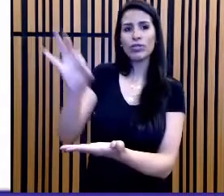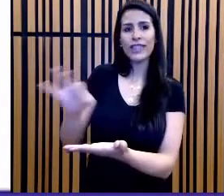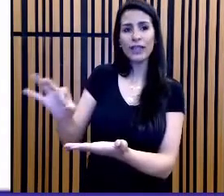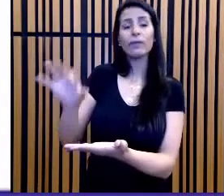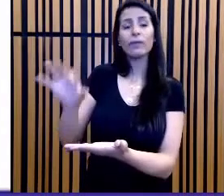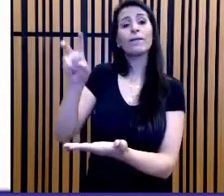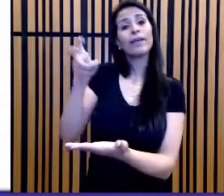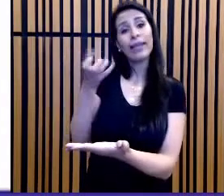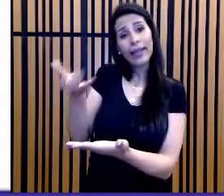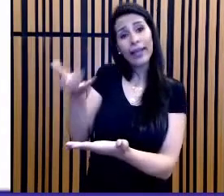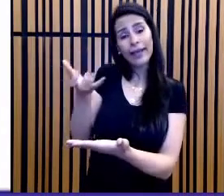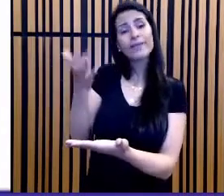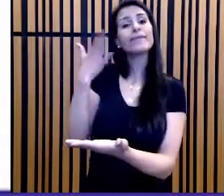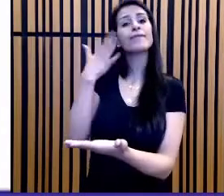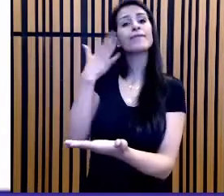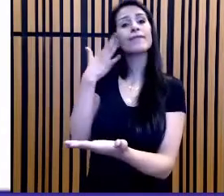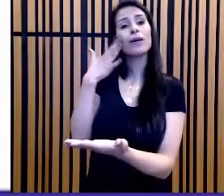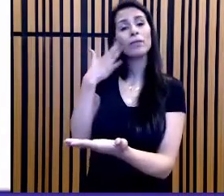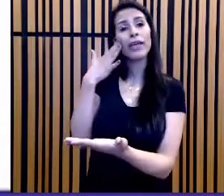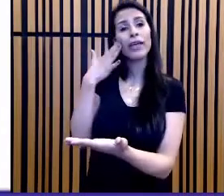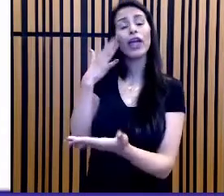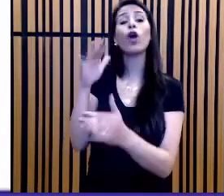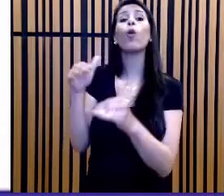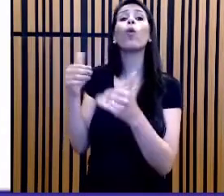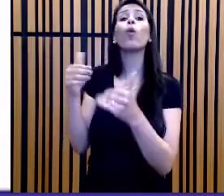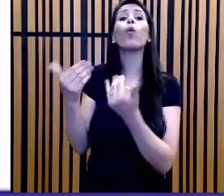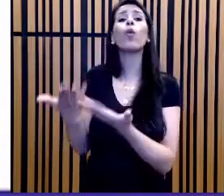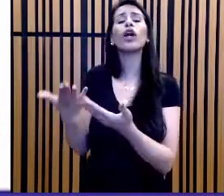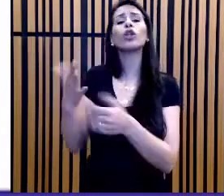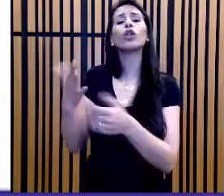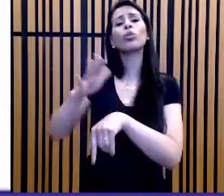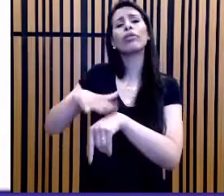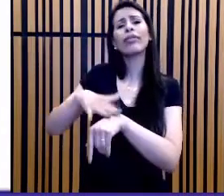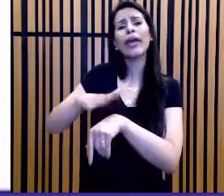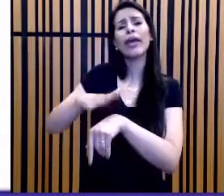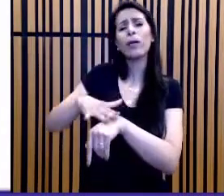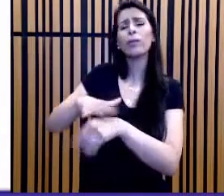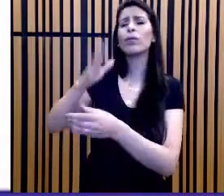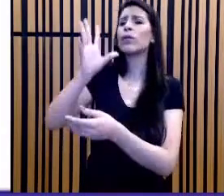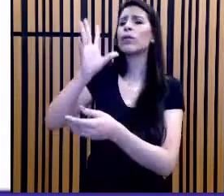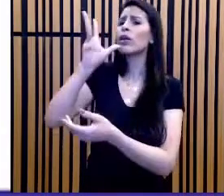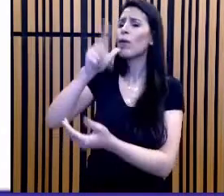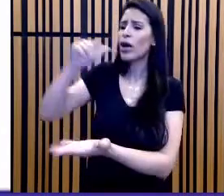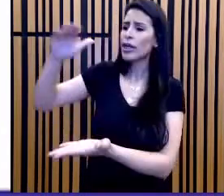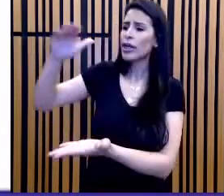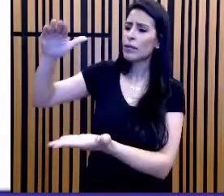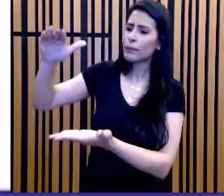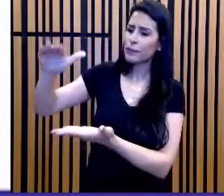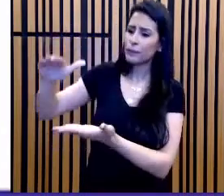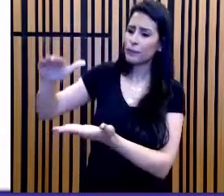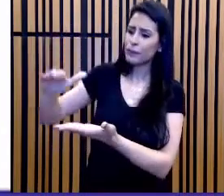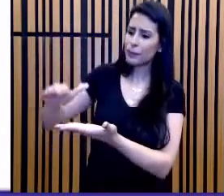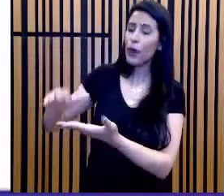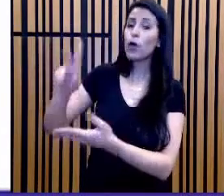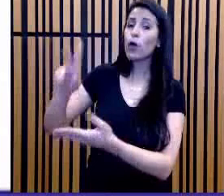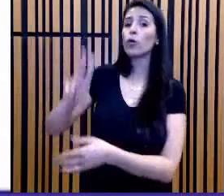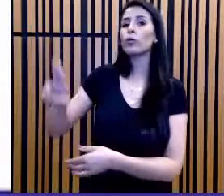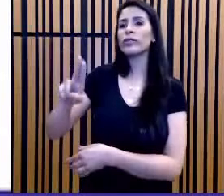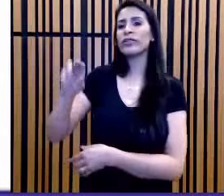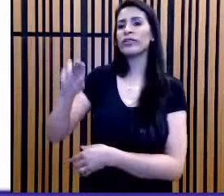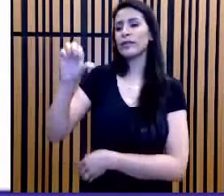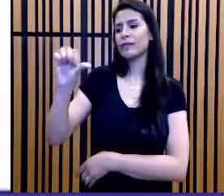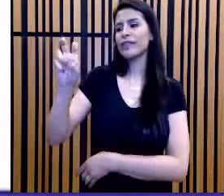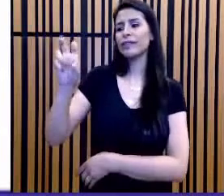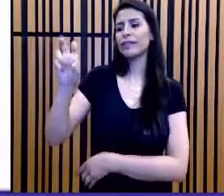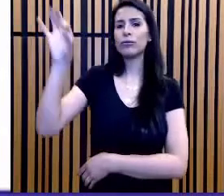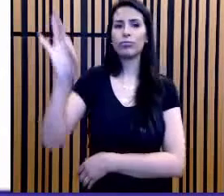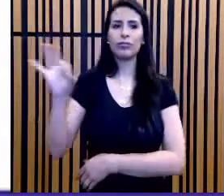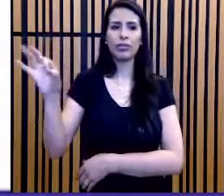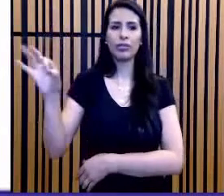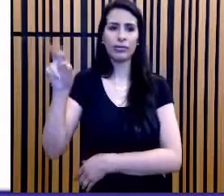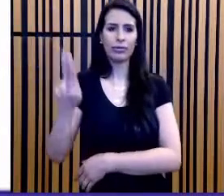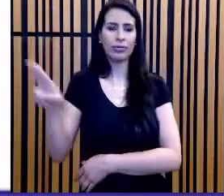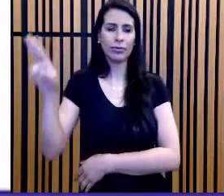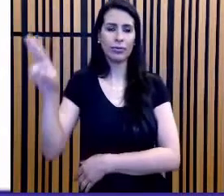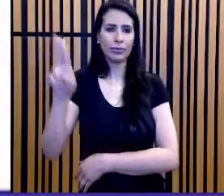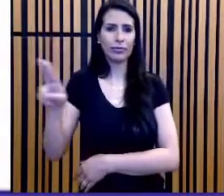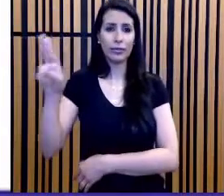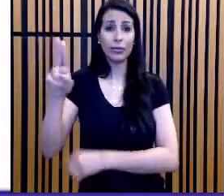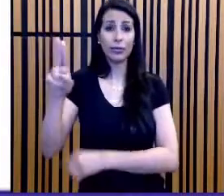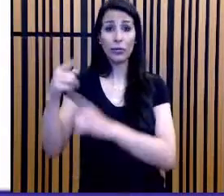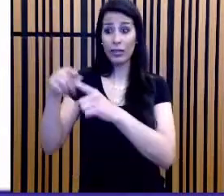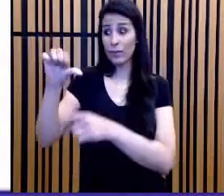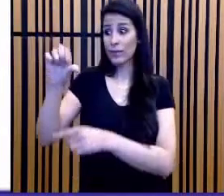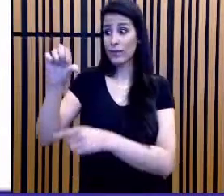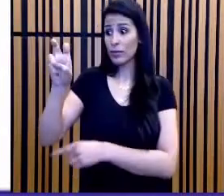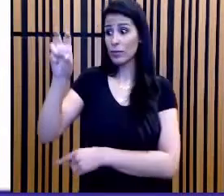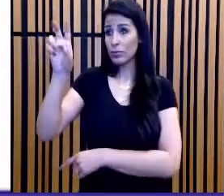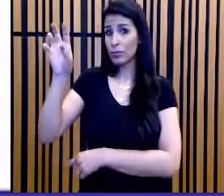consumido 95% do volume da caixa. Ora, se eu consumir 95%, é sinal de que 5% ainda